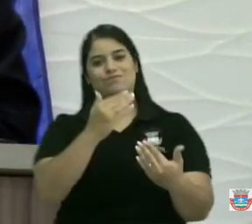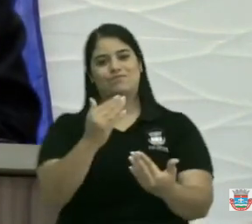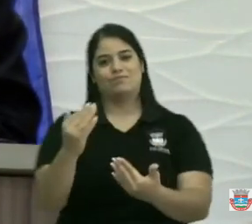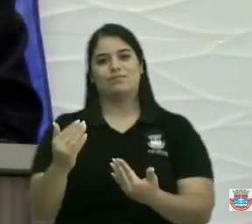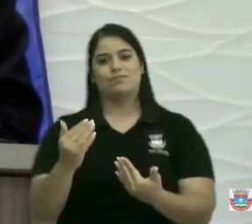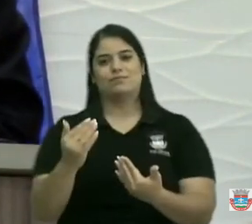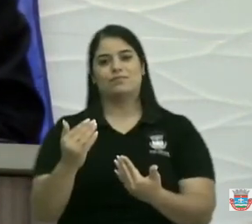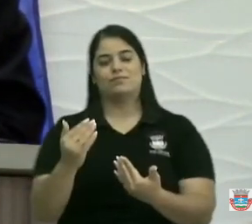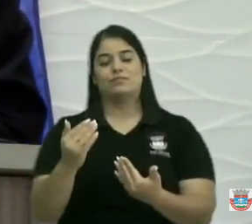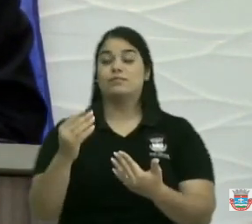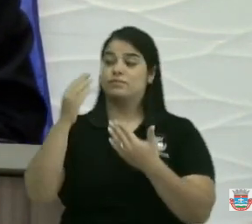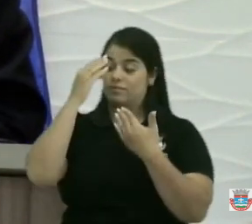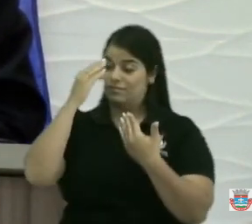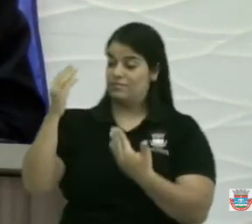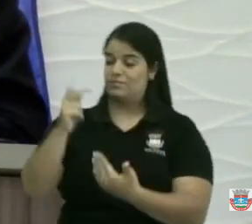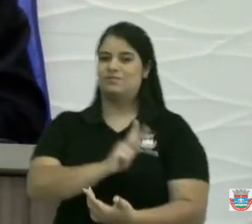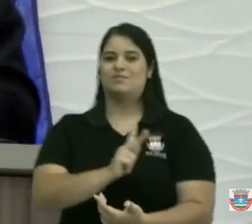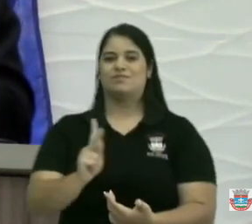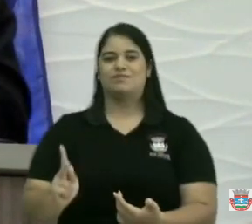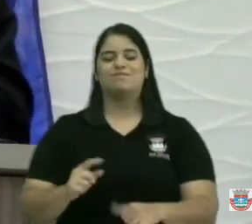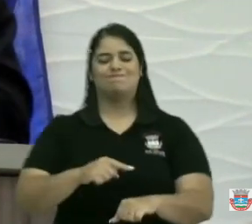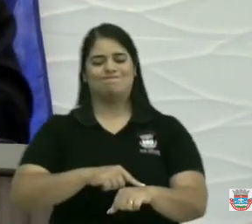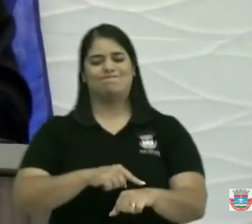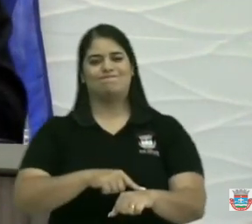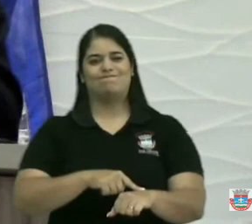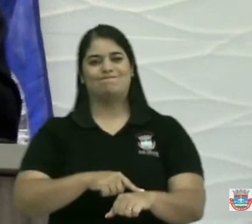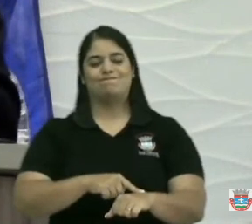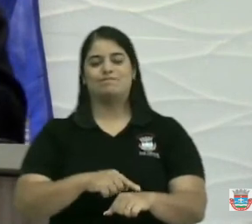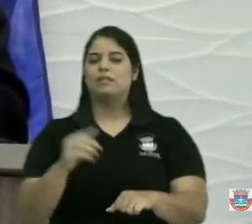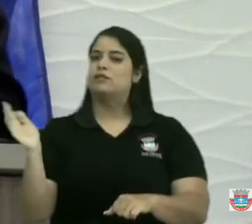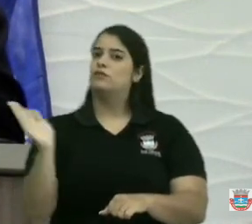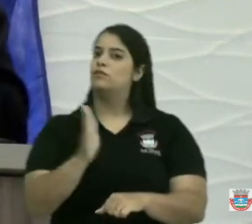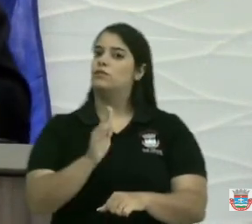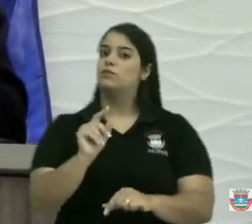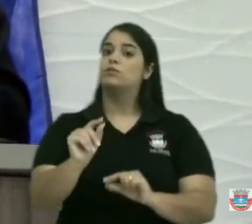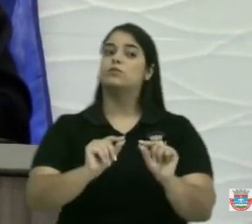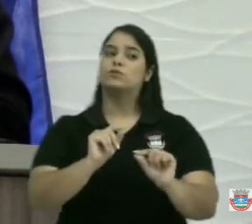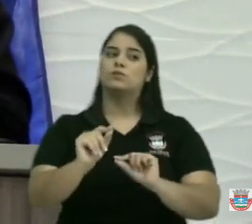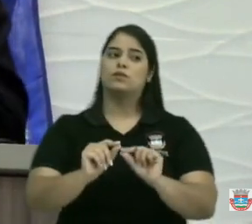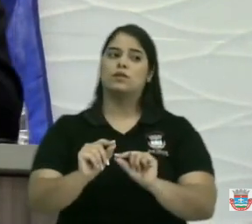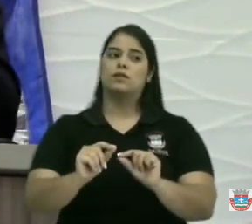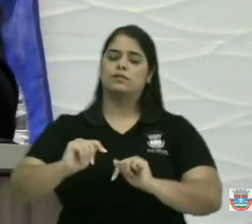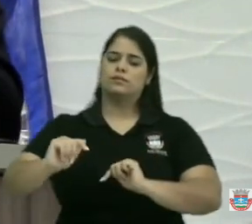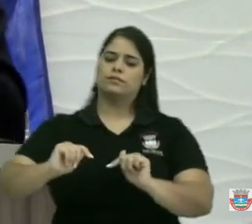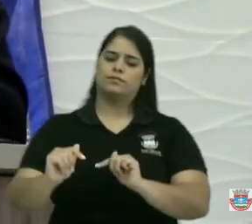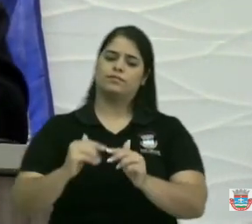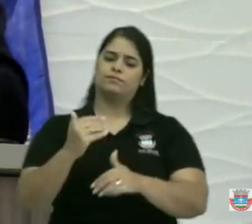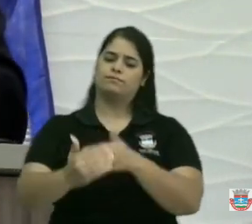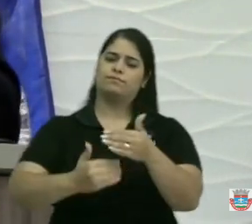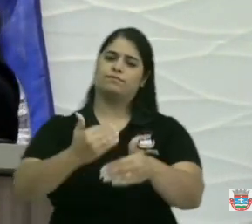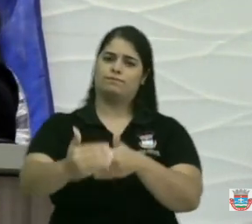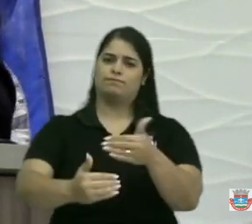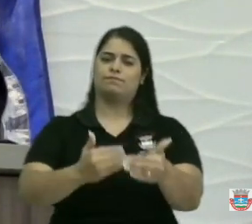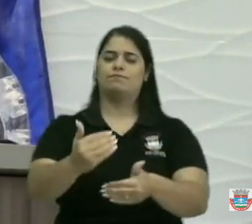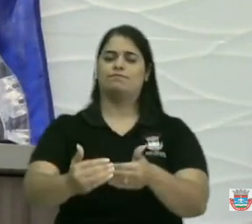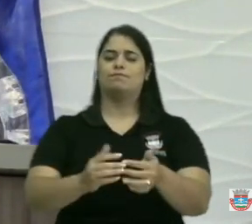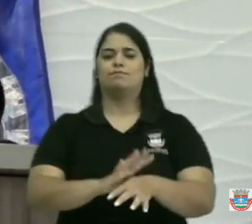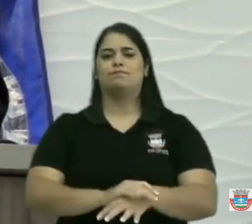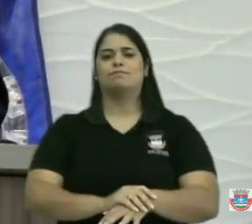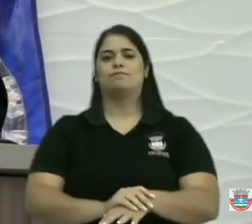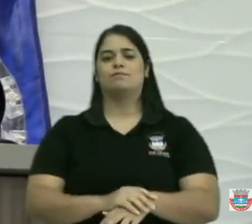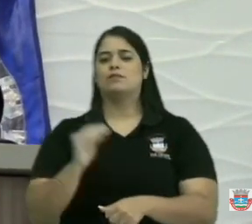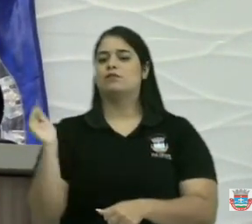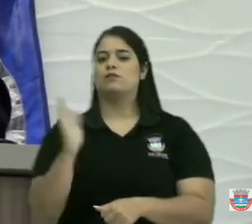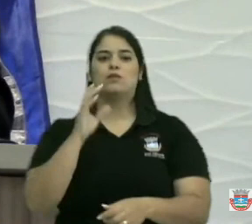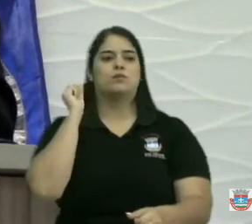caro presidente pela tolerância e vamos aqui trabalhar cada vez mais e esse piso se Deus quiser vamos